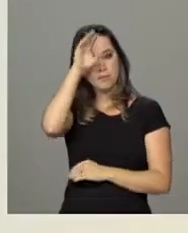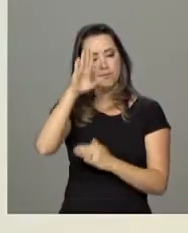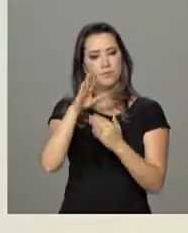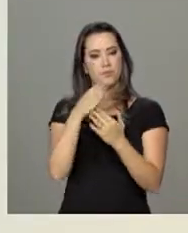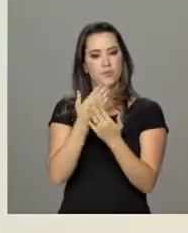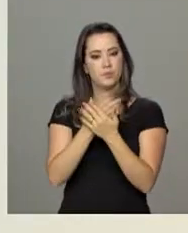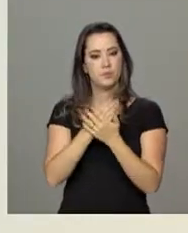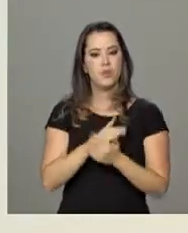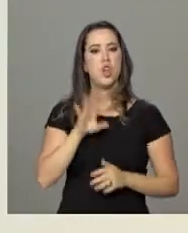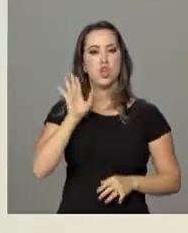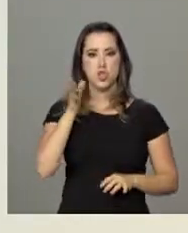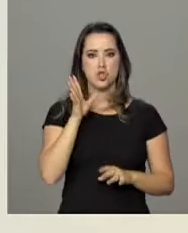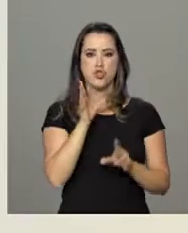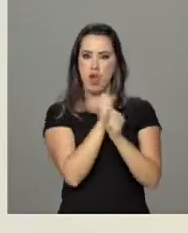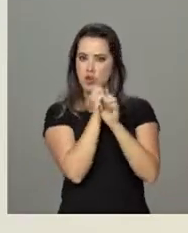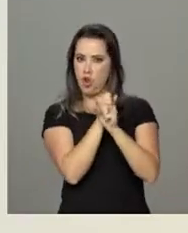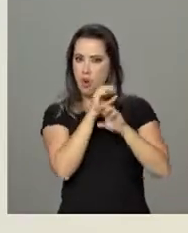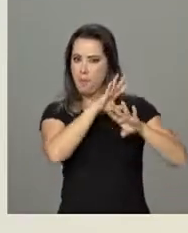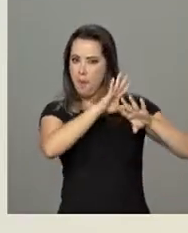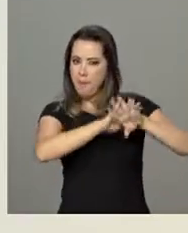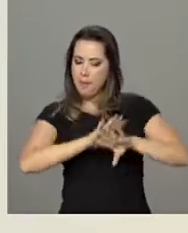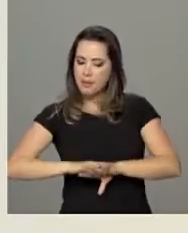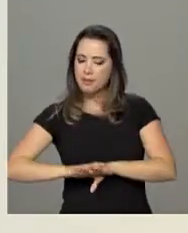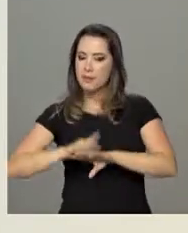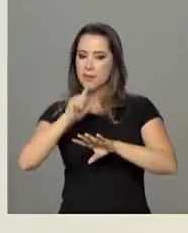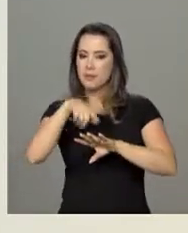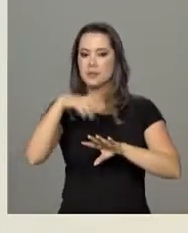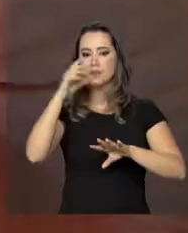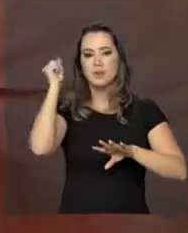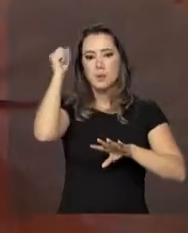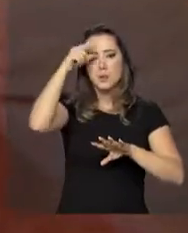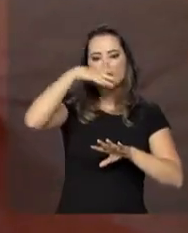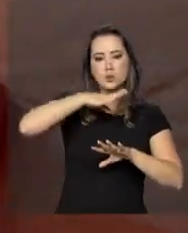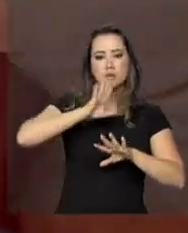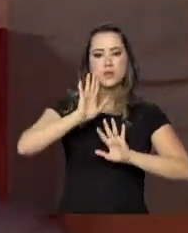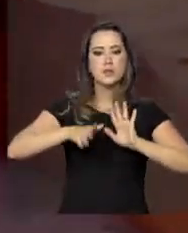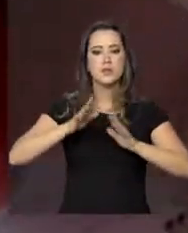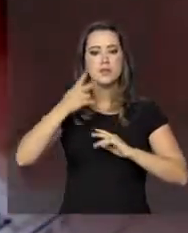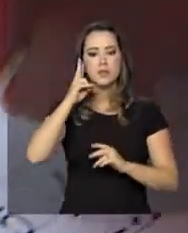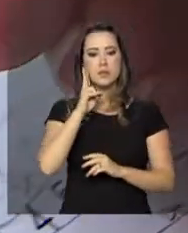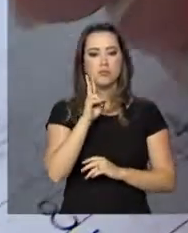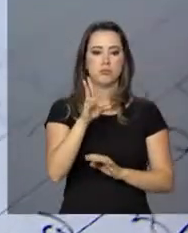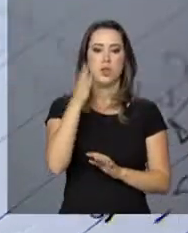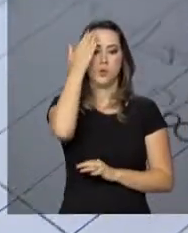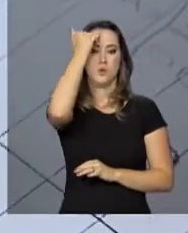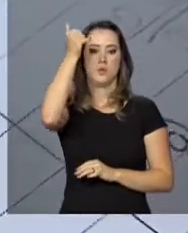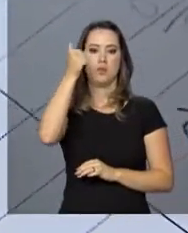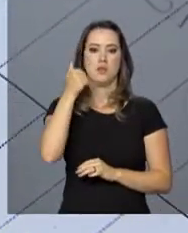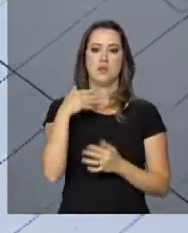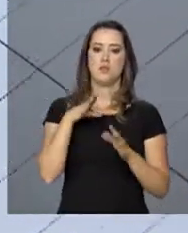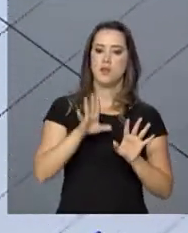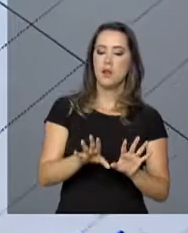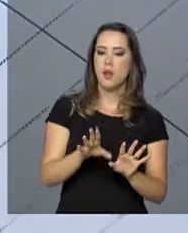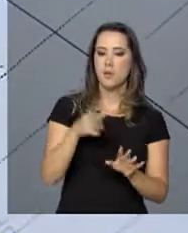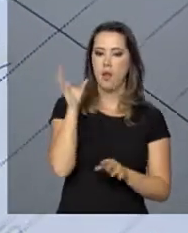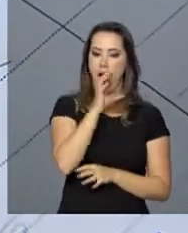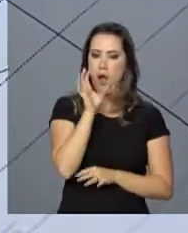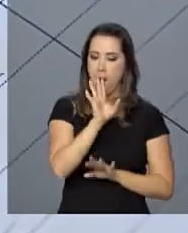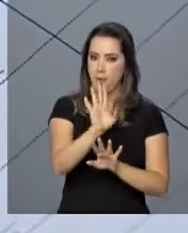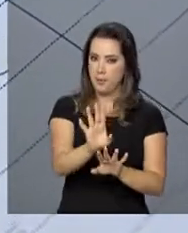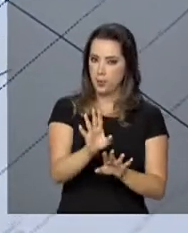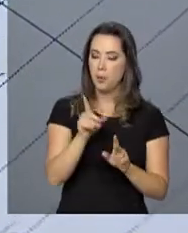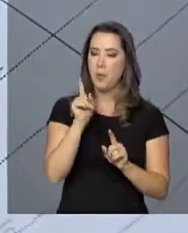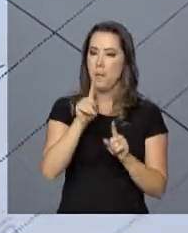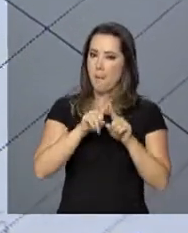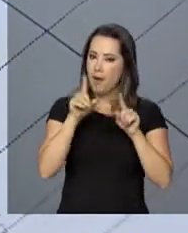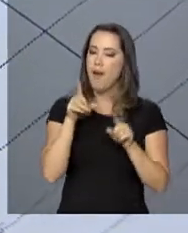continha. Essas continhas que é mais difícil, que eu ainda não dou conta, assim, de fazer rápido, né?